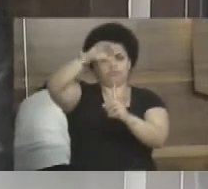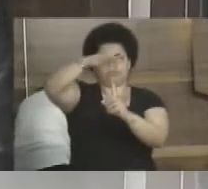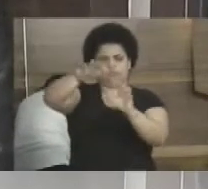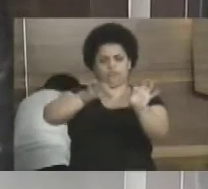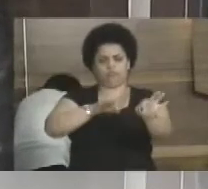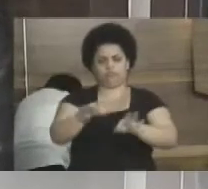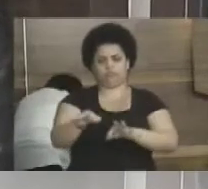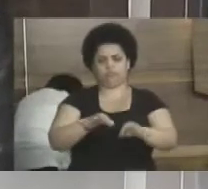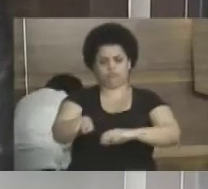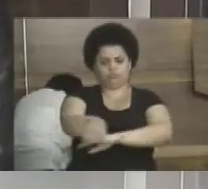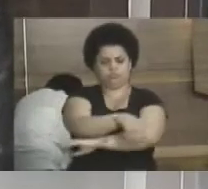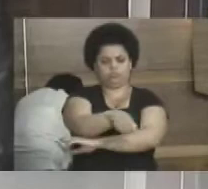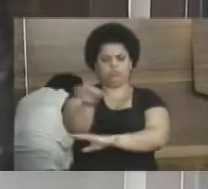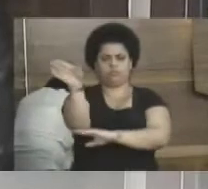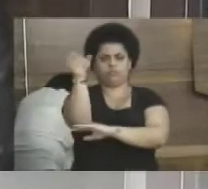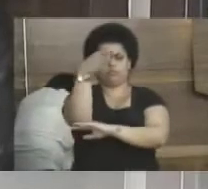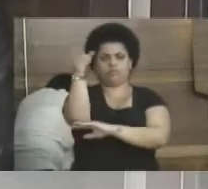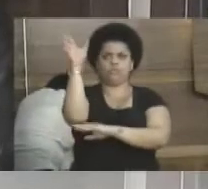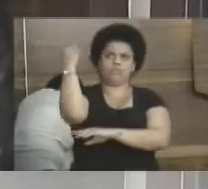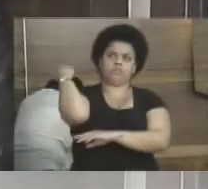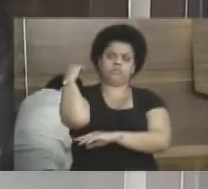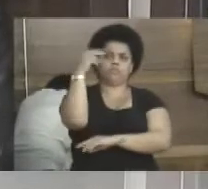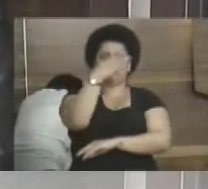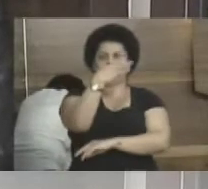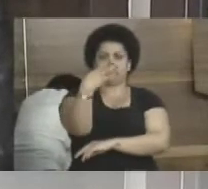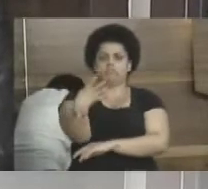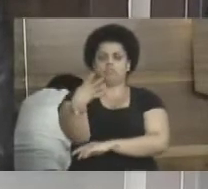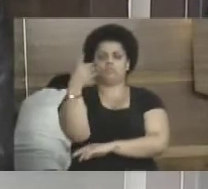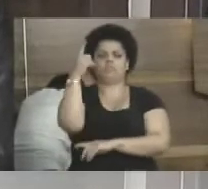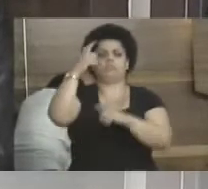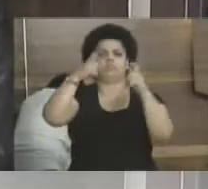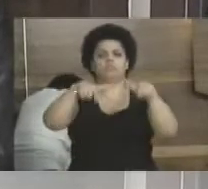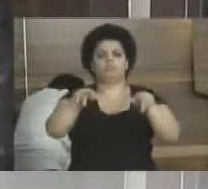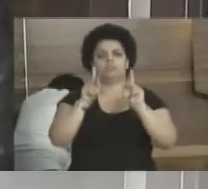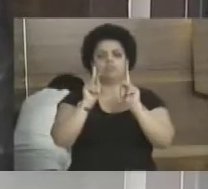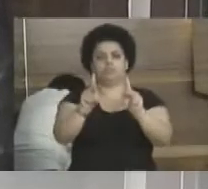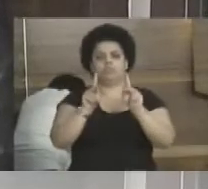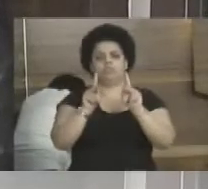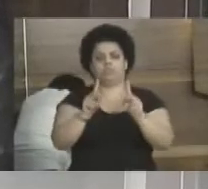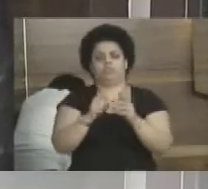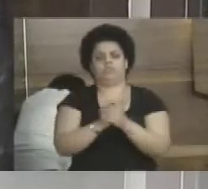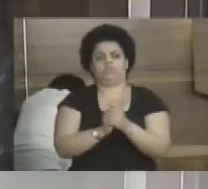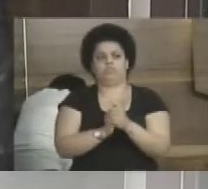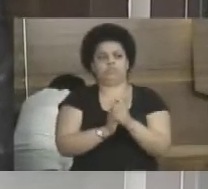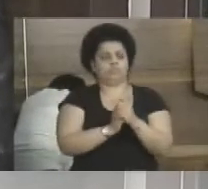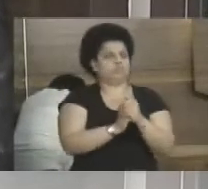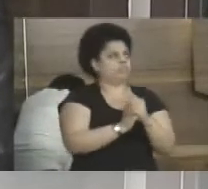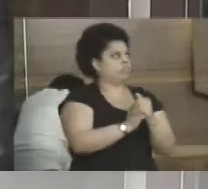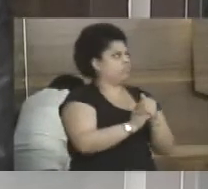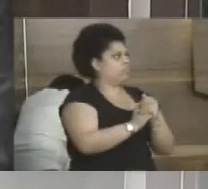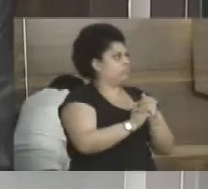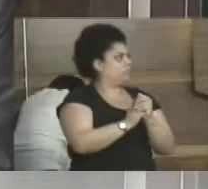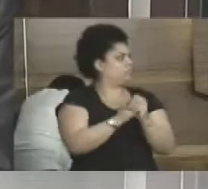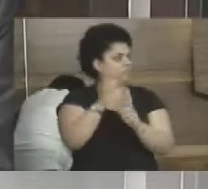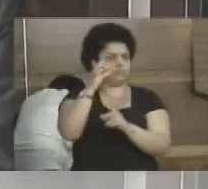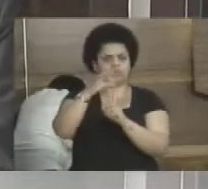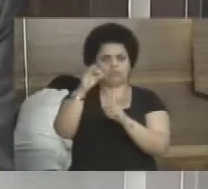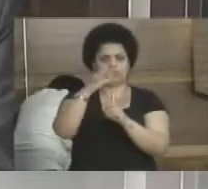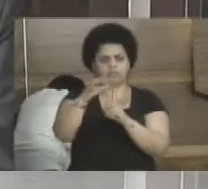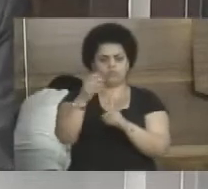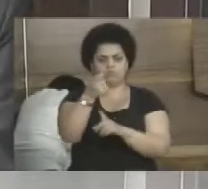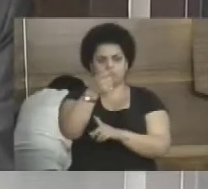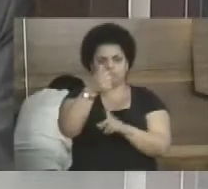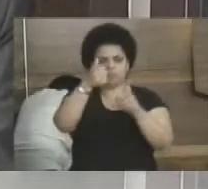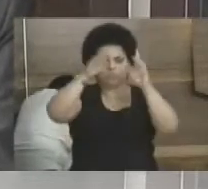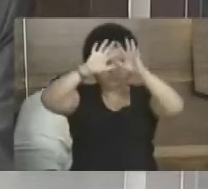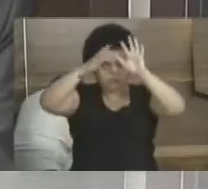passageiros da Rua Bandeirantes, antiga Rua 34, no bairro Parque Mambucaba. O ponto de onde? Lá está